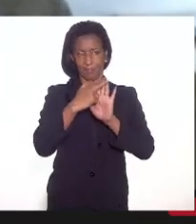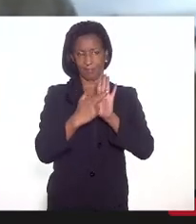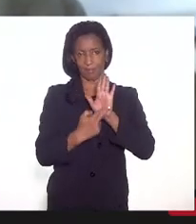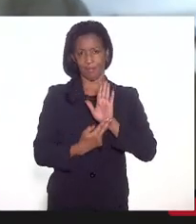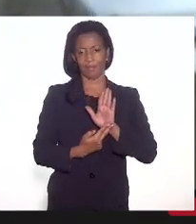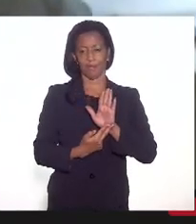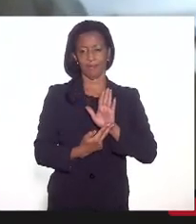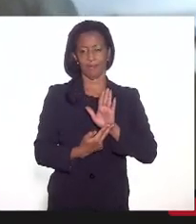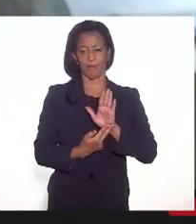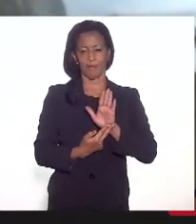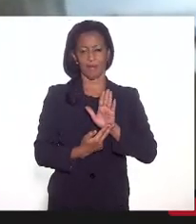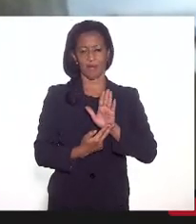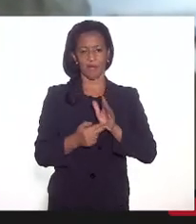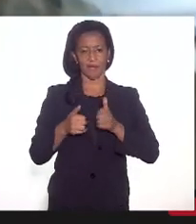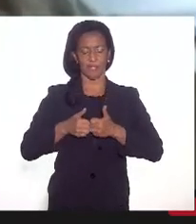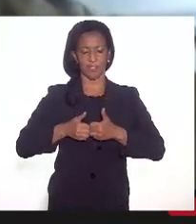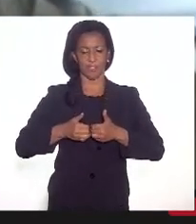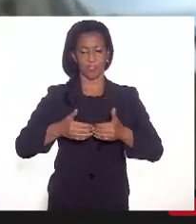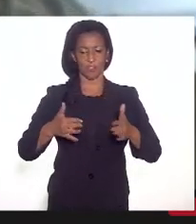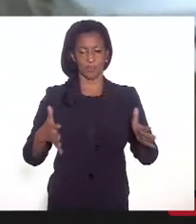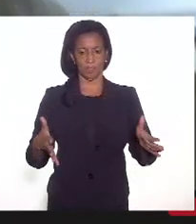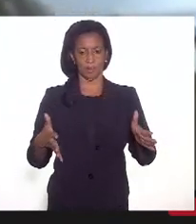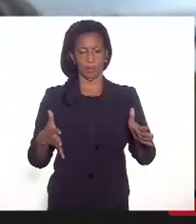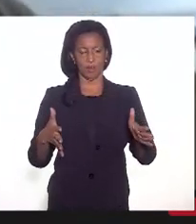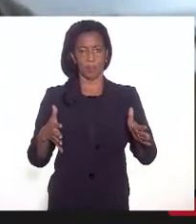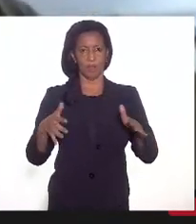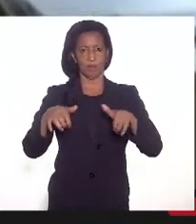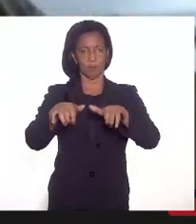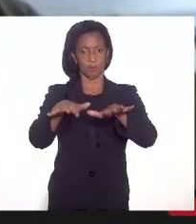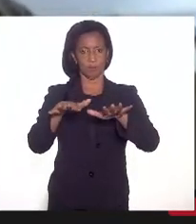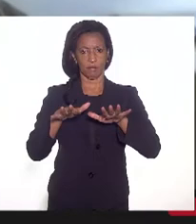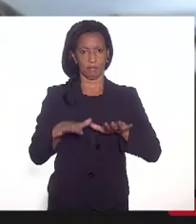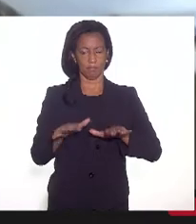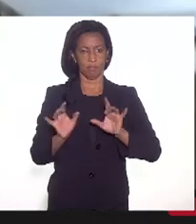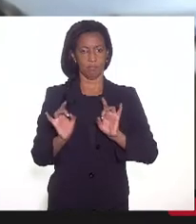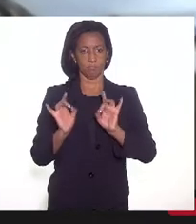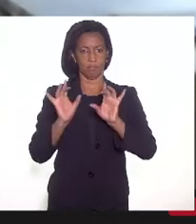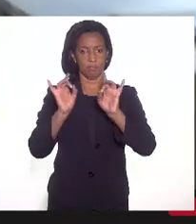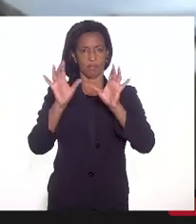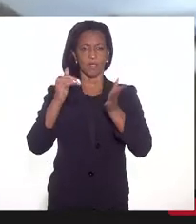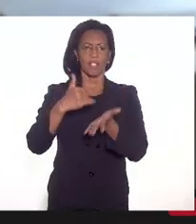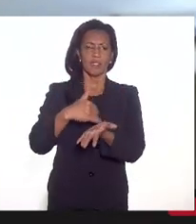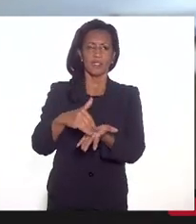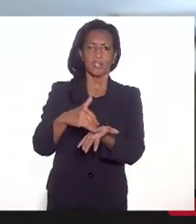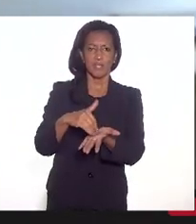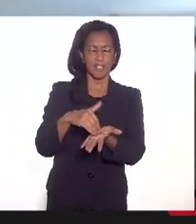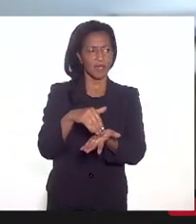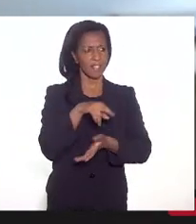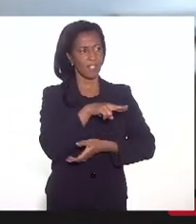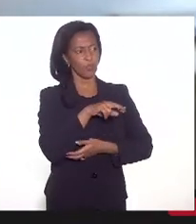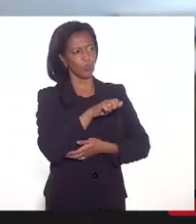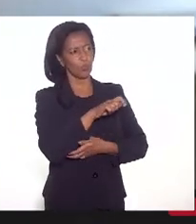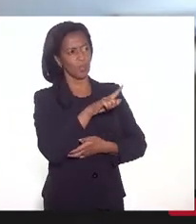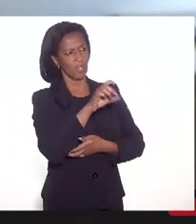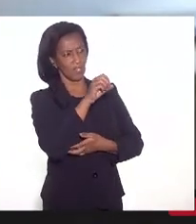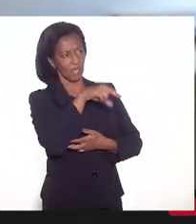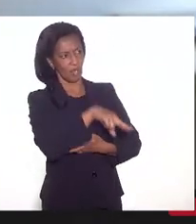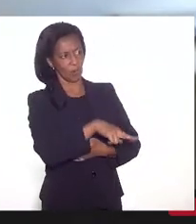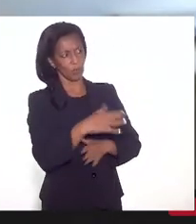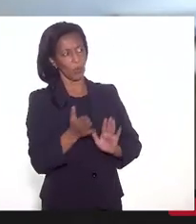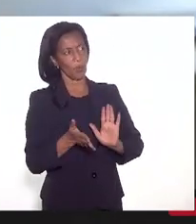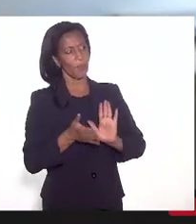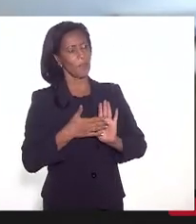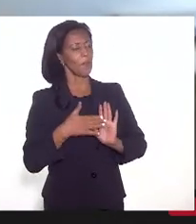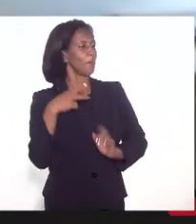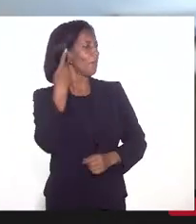de abertura da audiência pública, secretário Nelson Rocha, O Parlamento